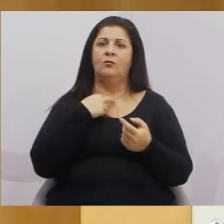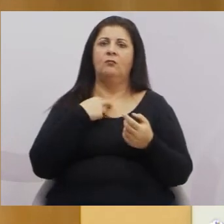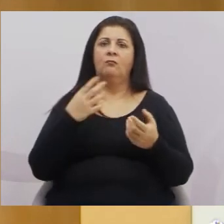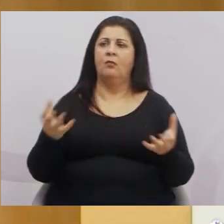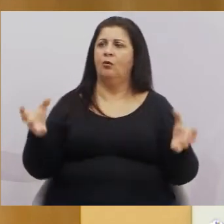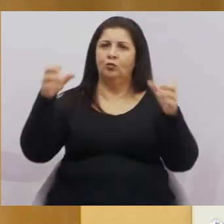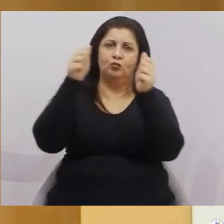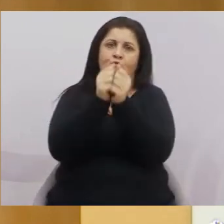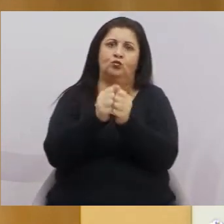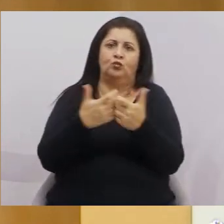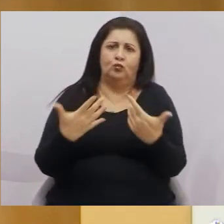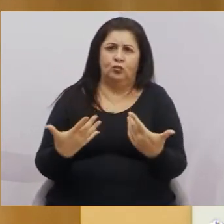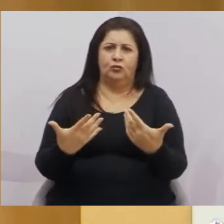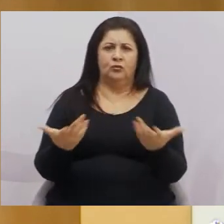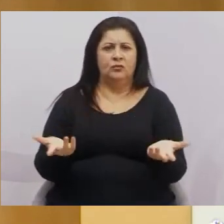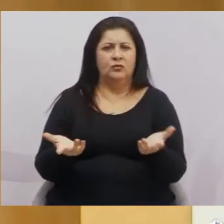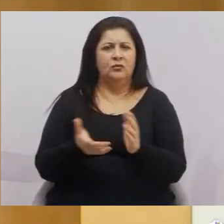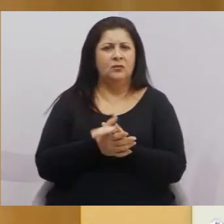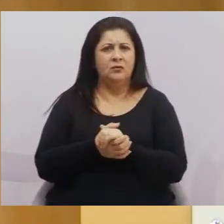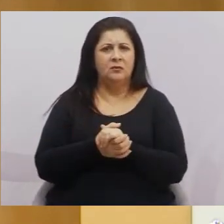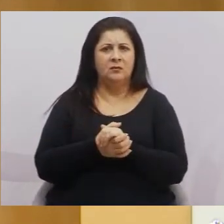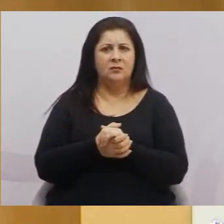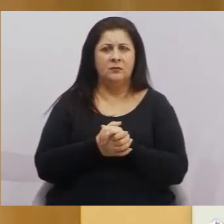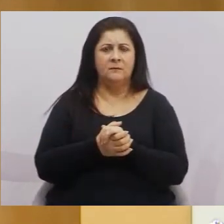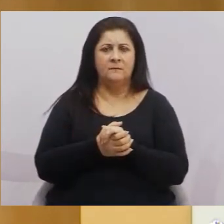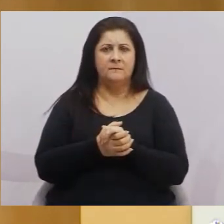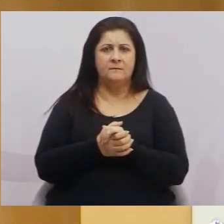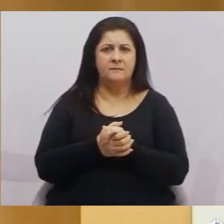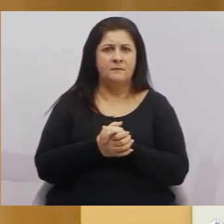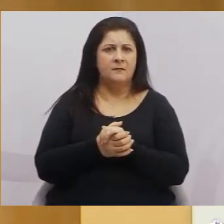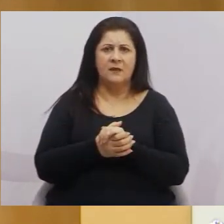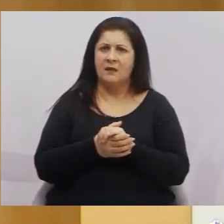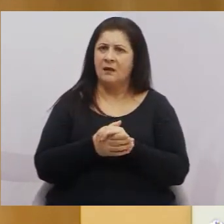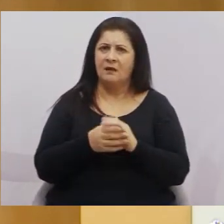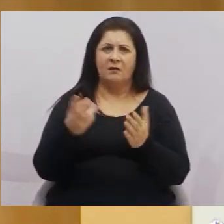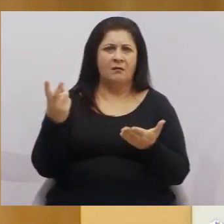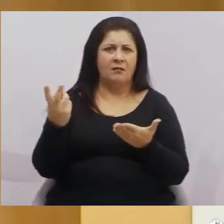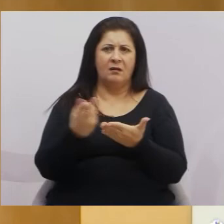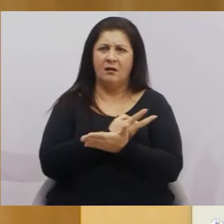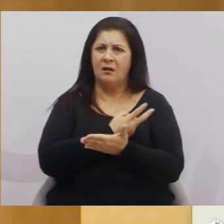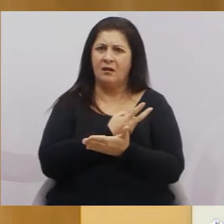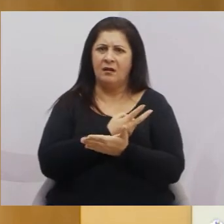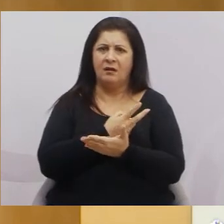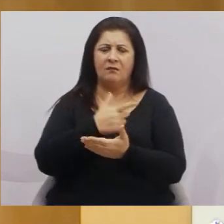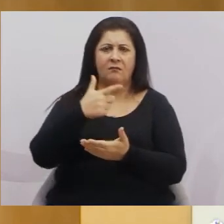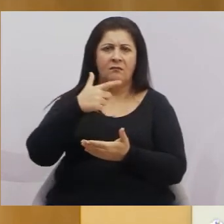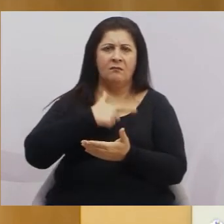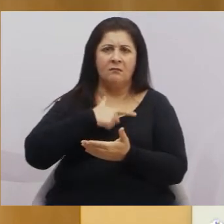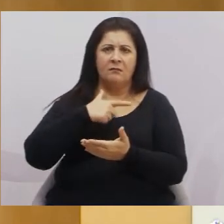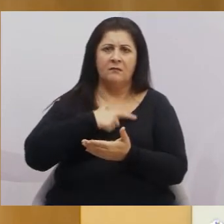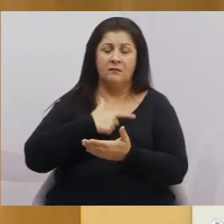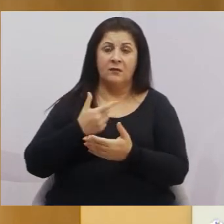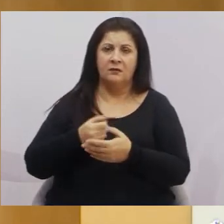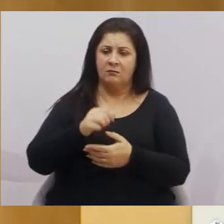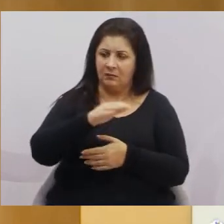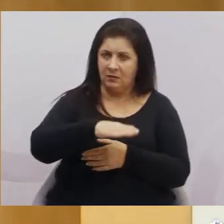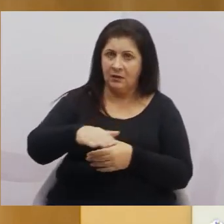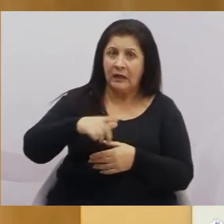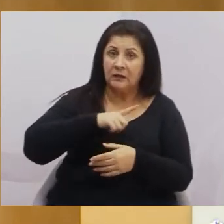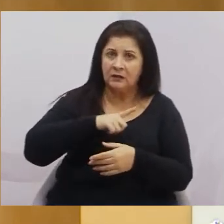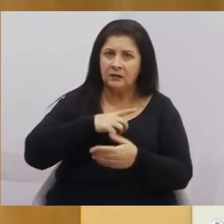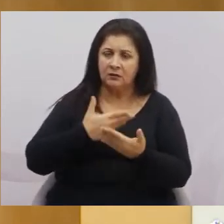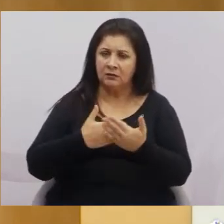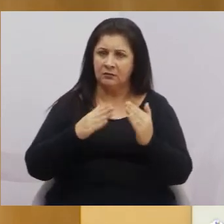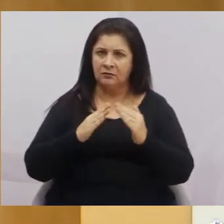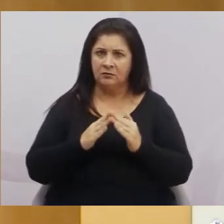tudo num banheiro só. Eu acho isso indecente. As nossas crianças, tem escolas por aí,